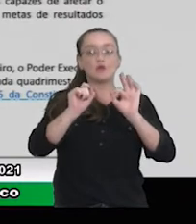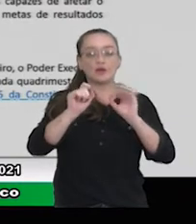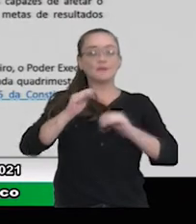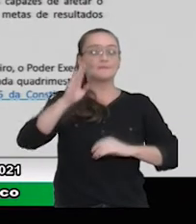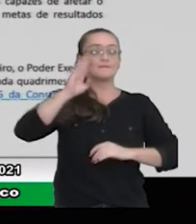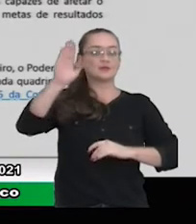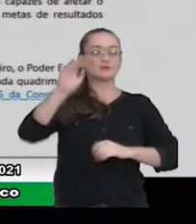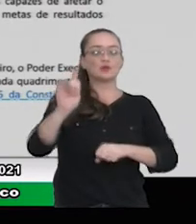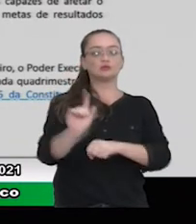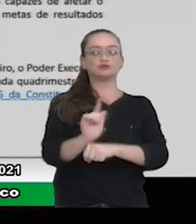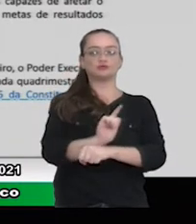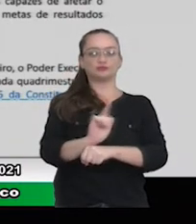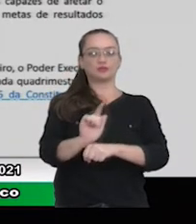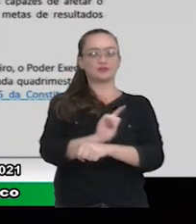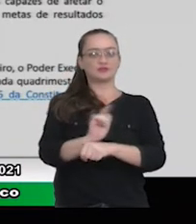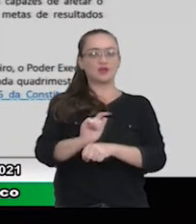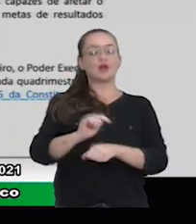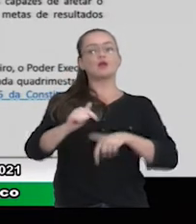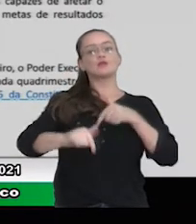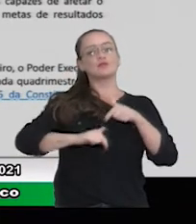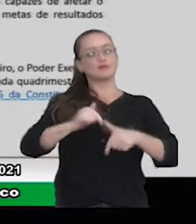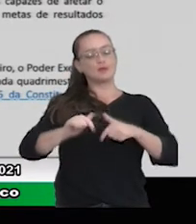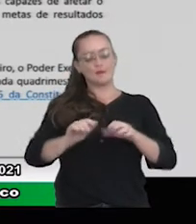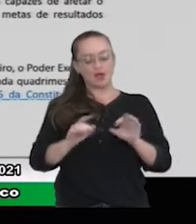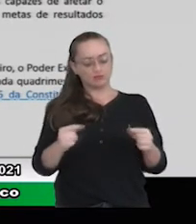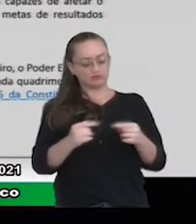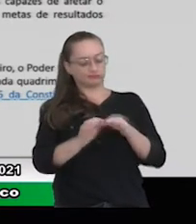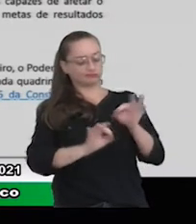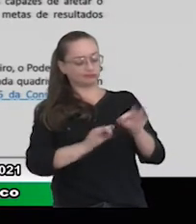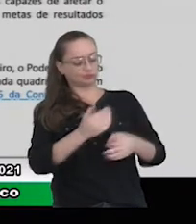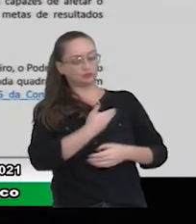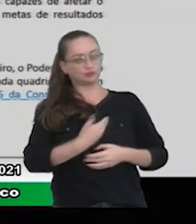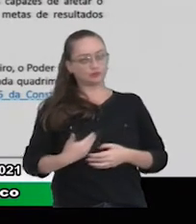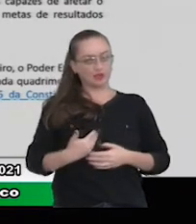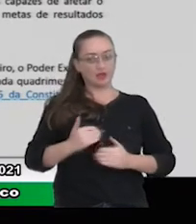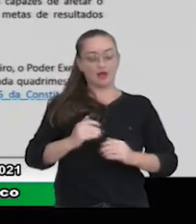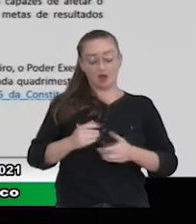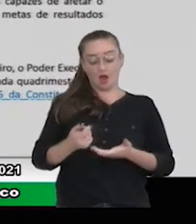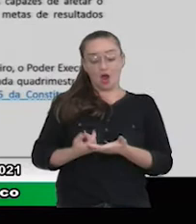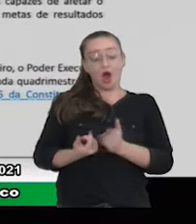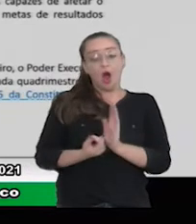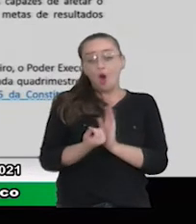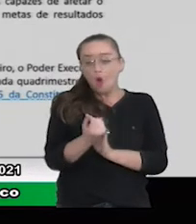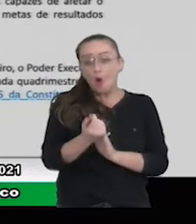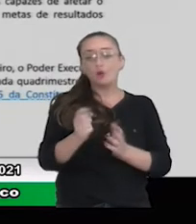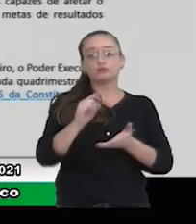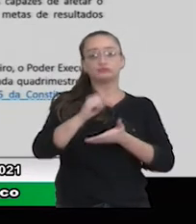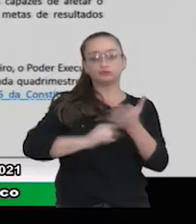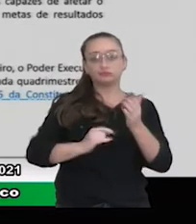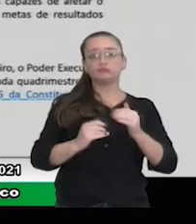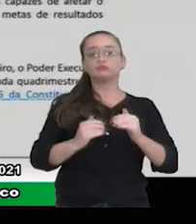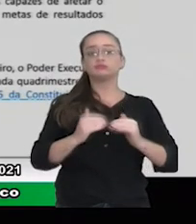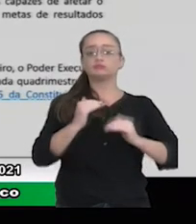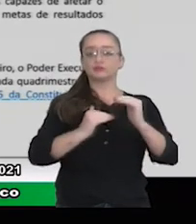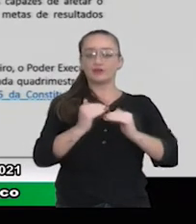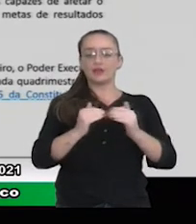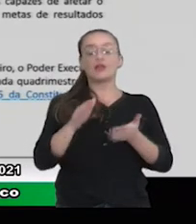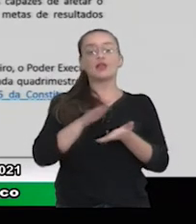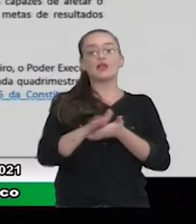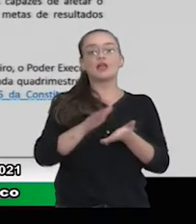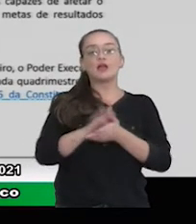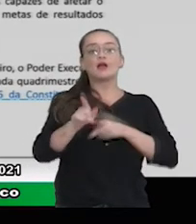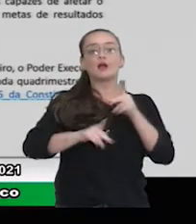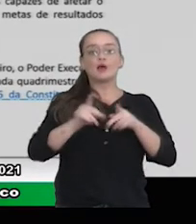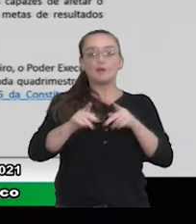Pela gestão, uma ação planejada de governo, o equilíbrio das contas, uma melhor transparência do gasto público,